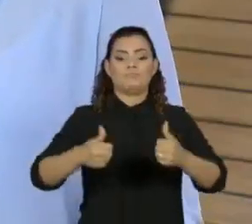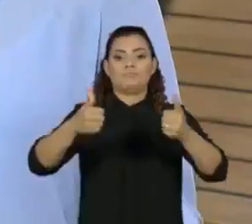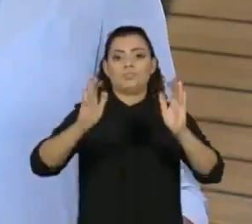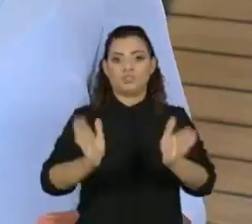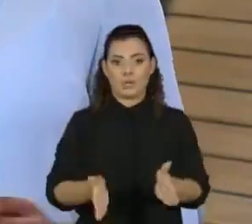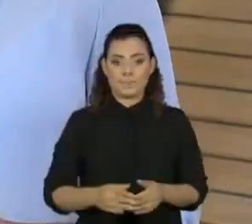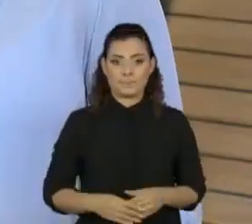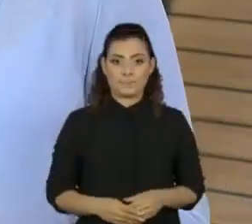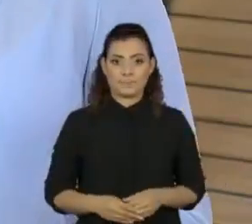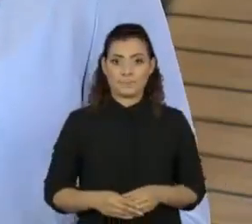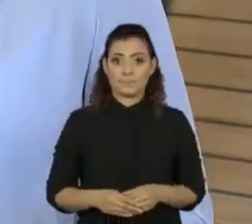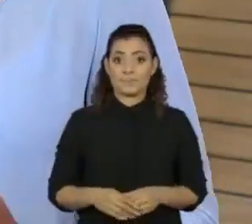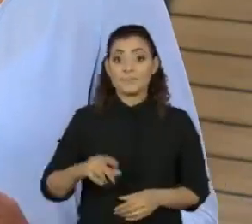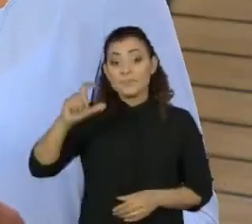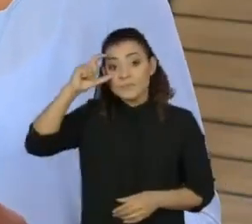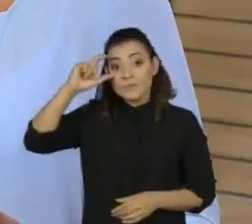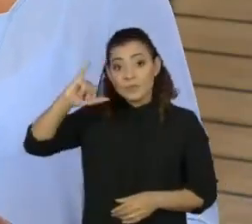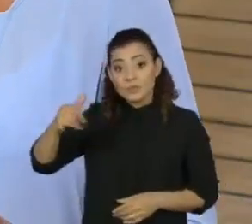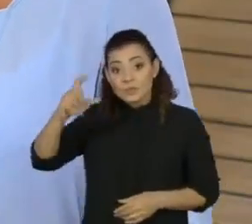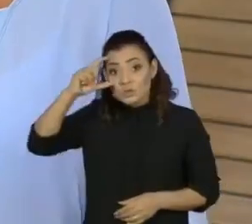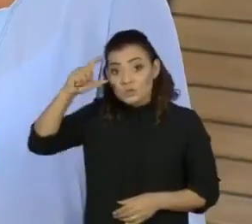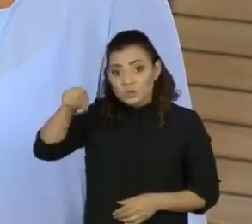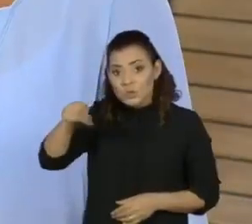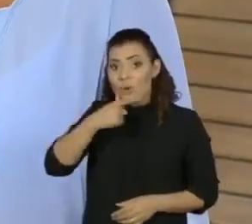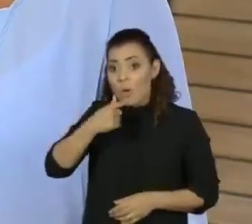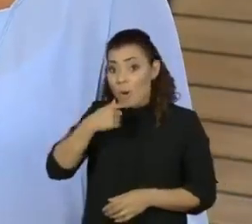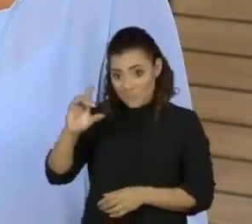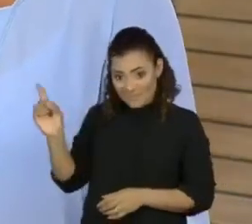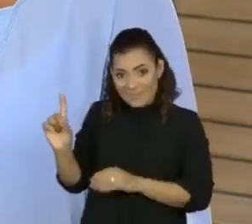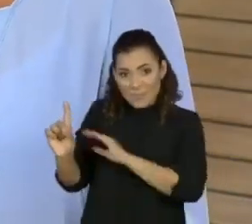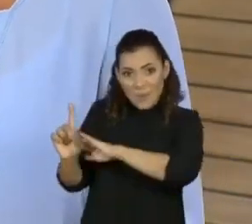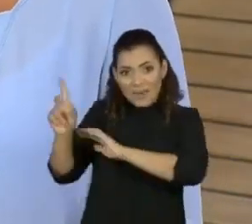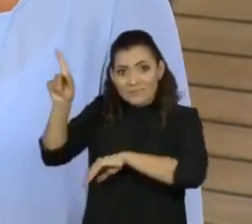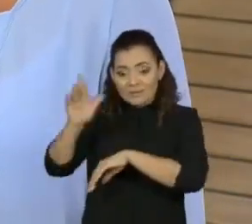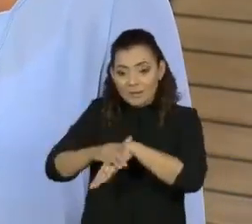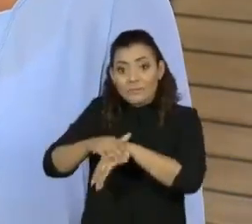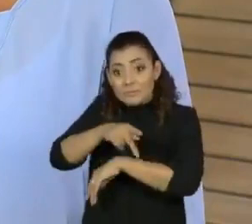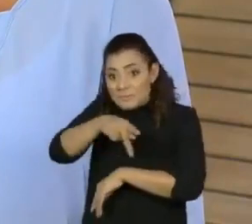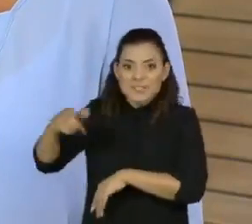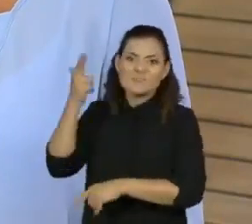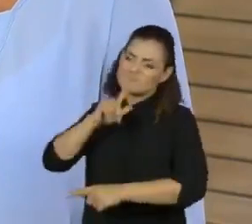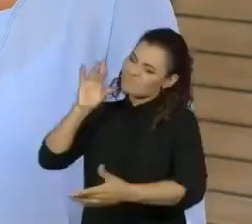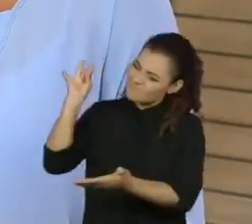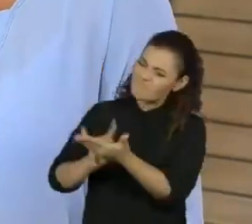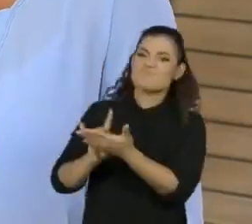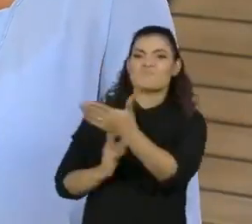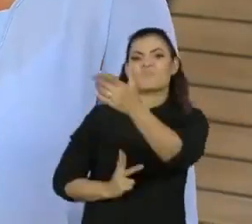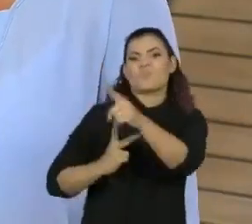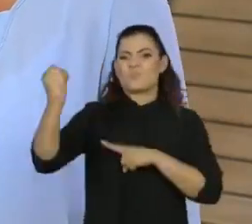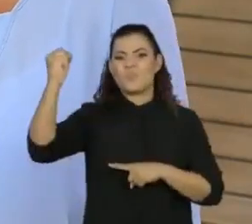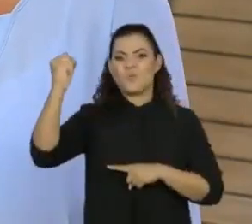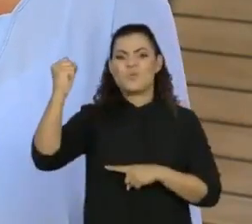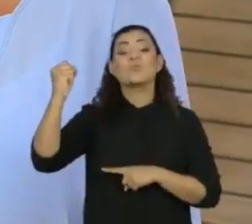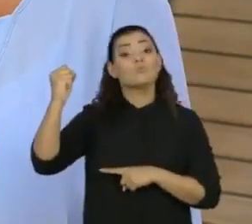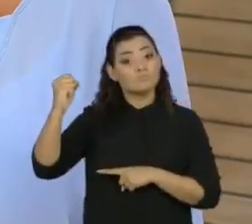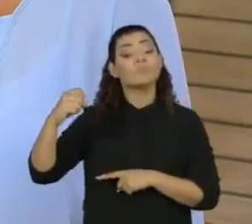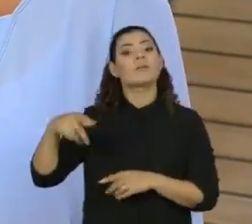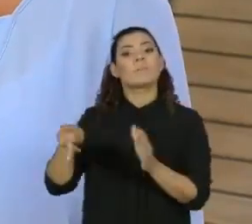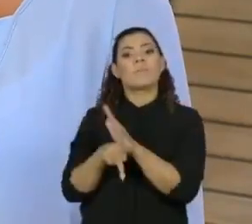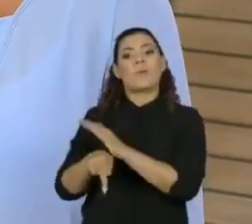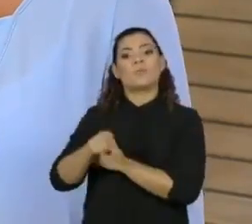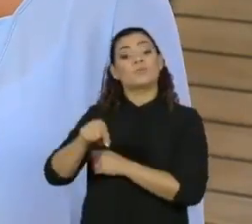O democrata Joe Biden vence a votação no Colégio Eleitoral e se torna formalmente o vencedor da eleição